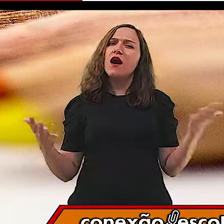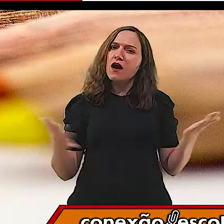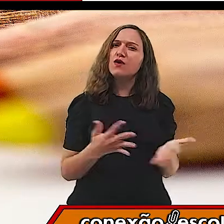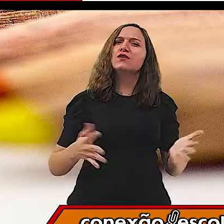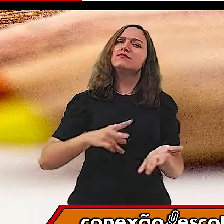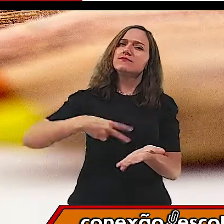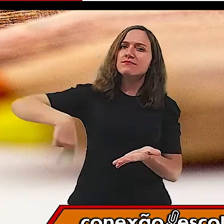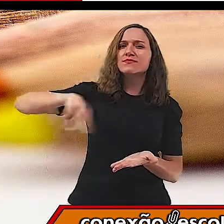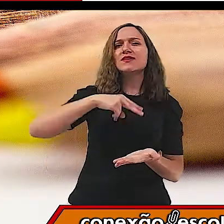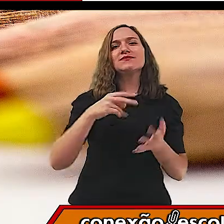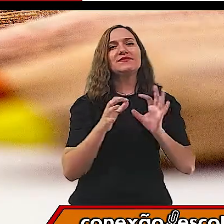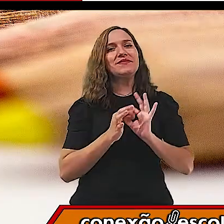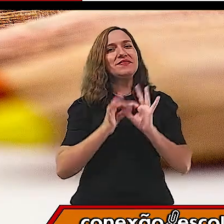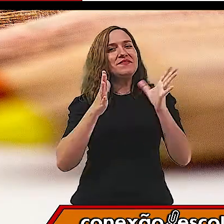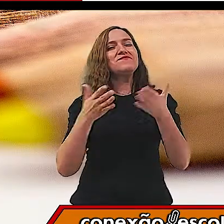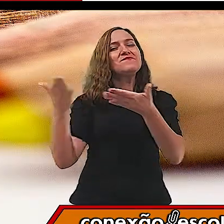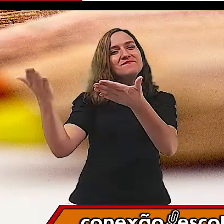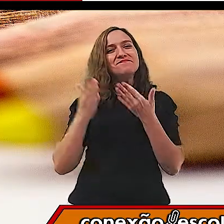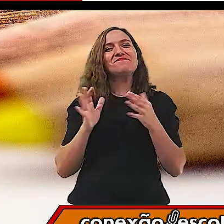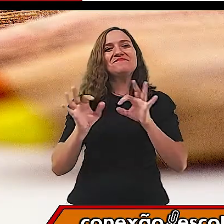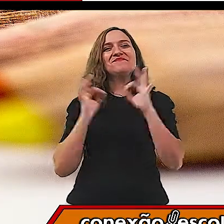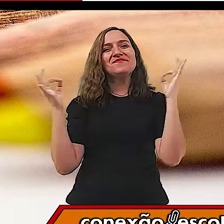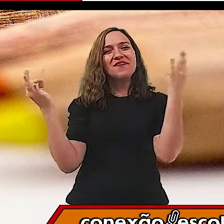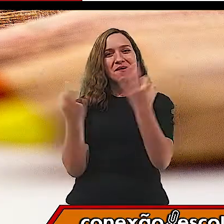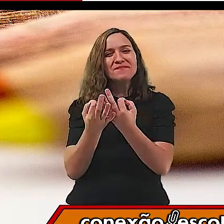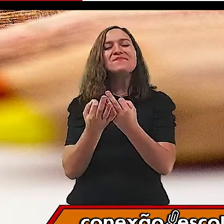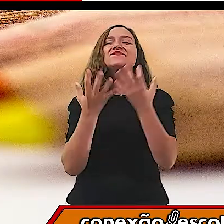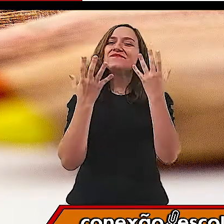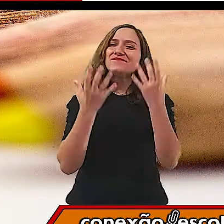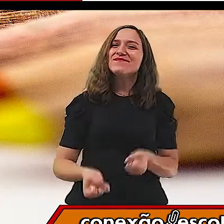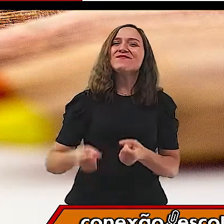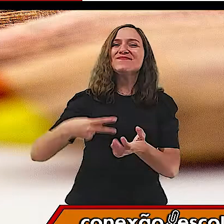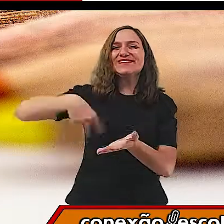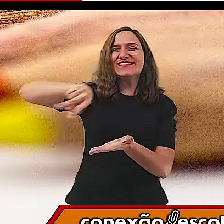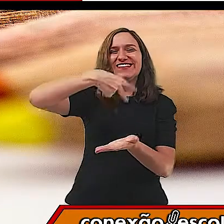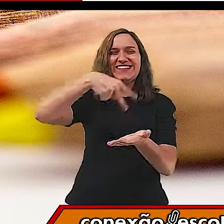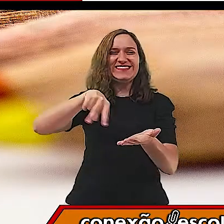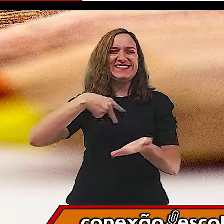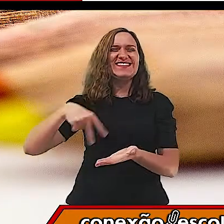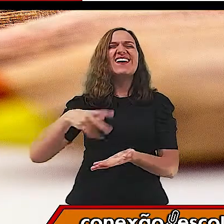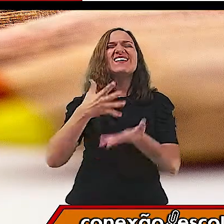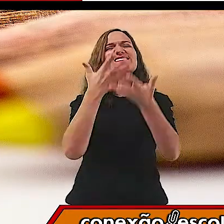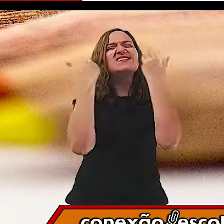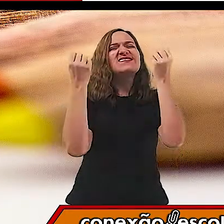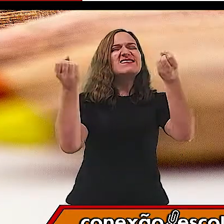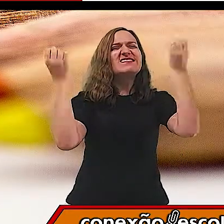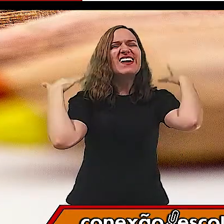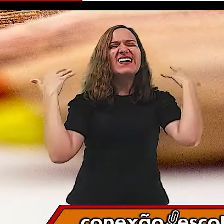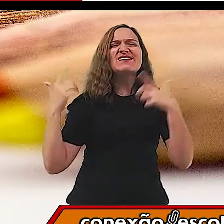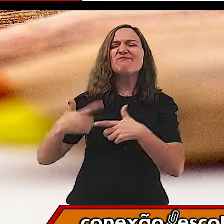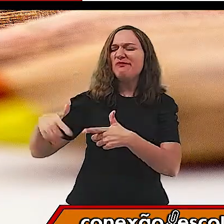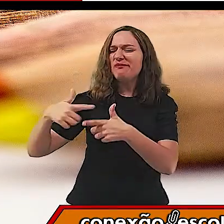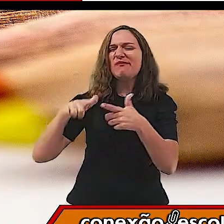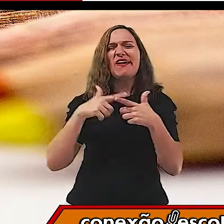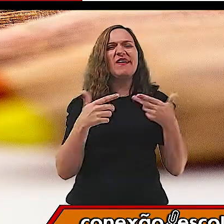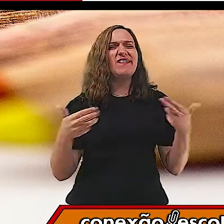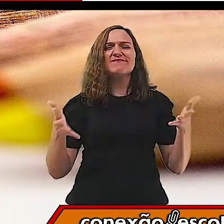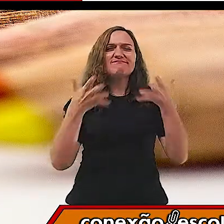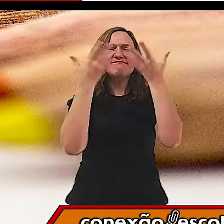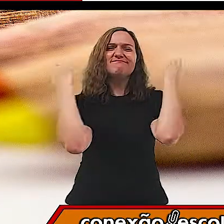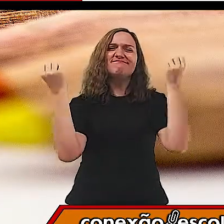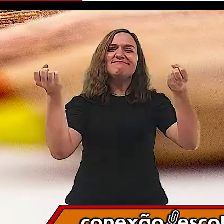Então, gente convide a família e comecem a dançar. Esqueçam os problemas. Agora,